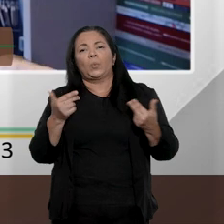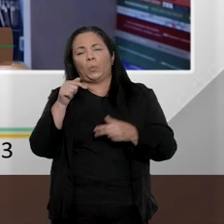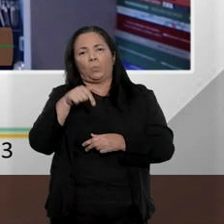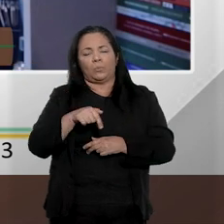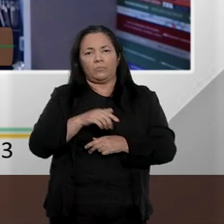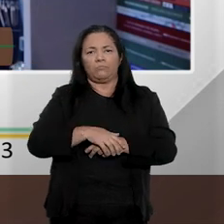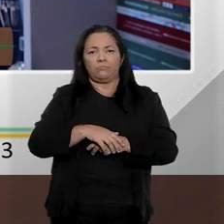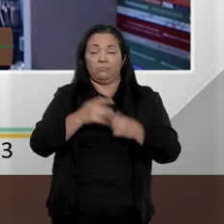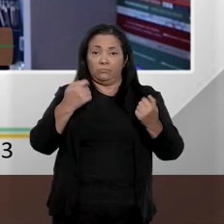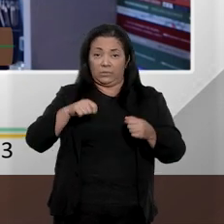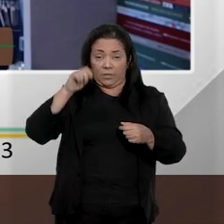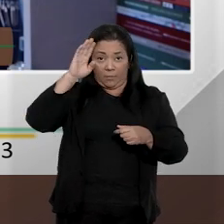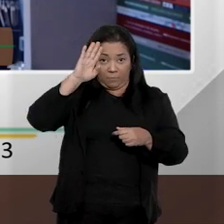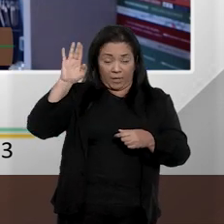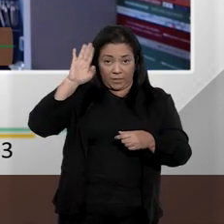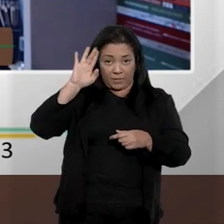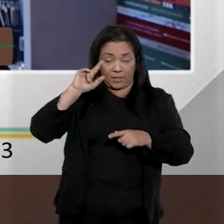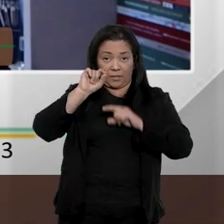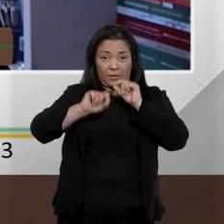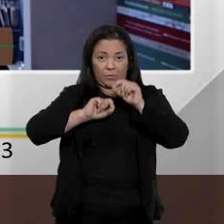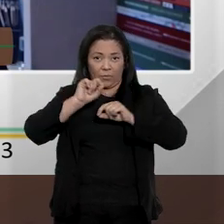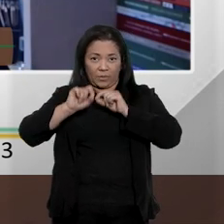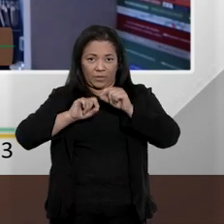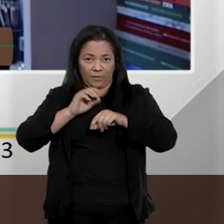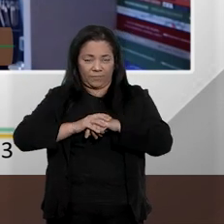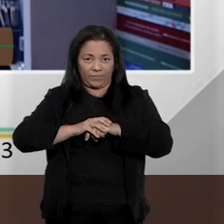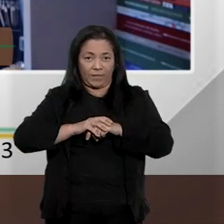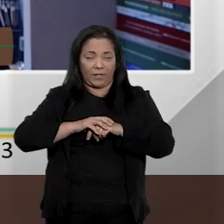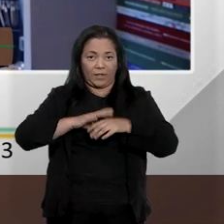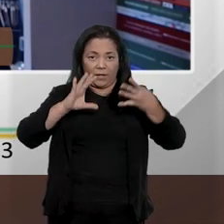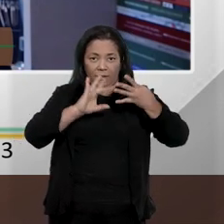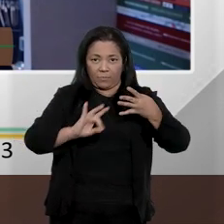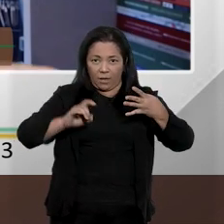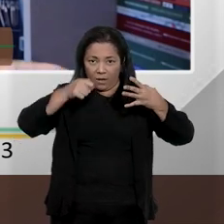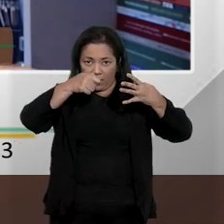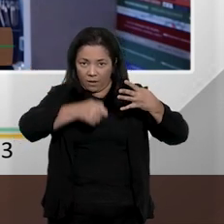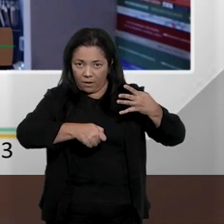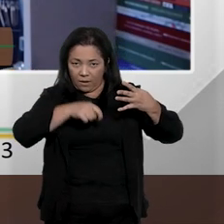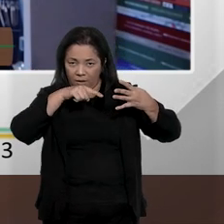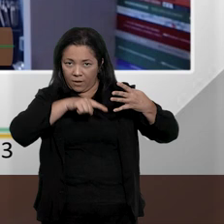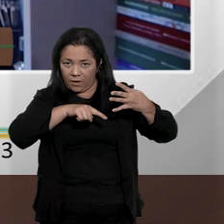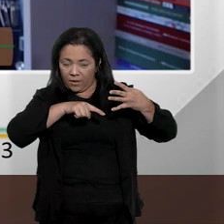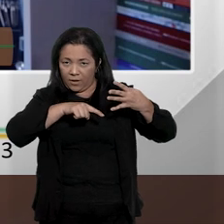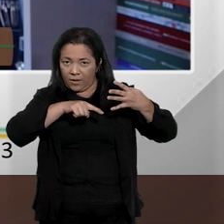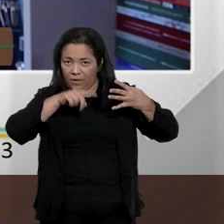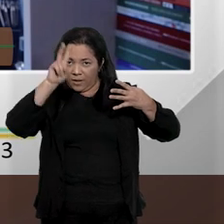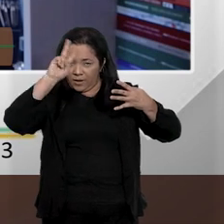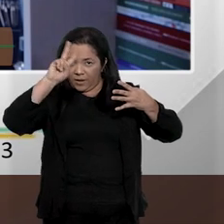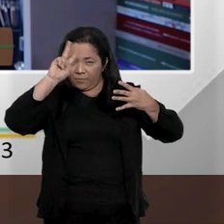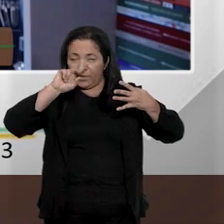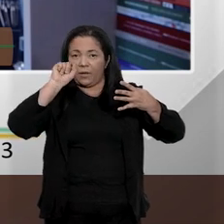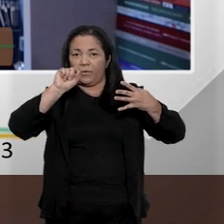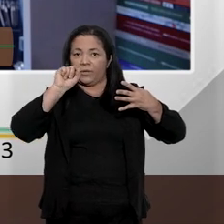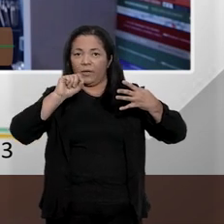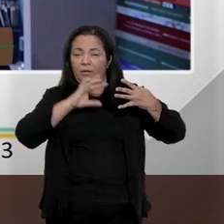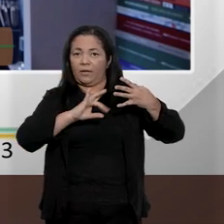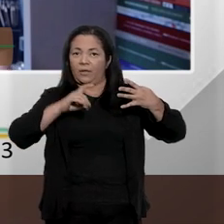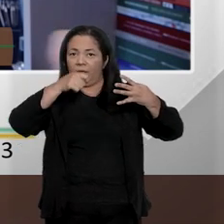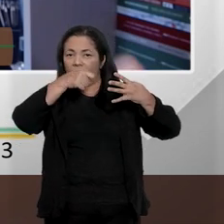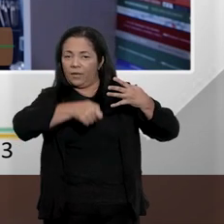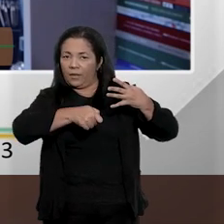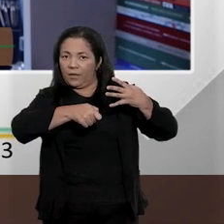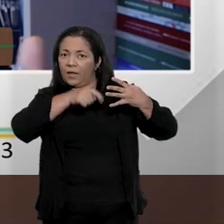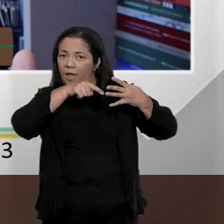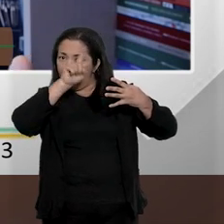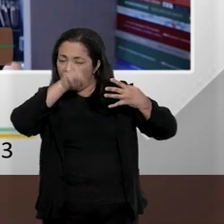Porque pensar numa decisão dessa é lembrar que depois da decisão, ou que para que essa decisão seja de fato implementada